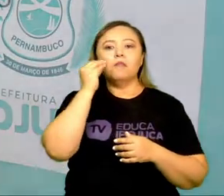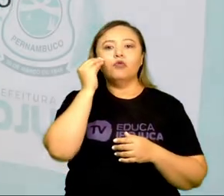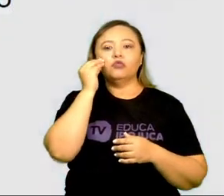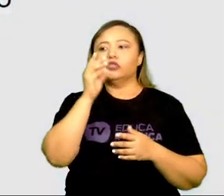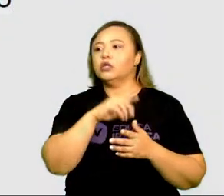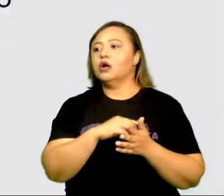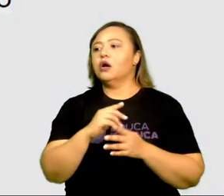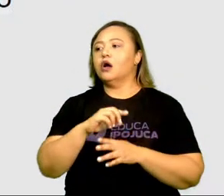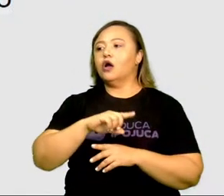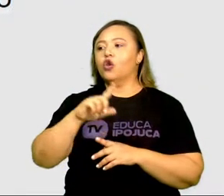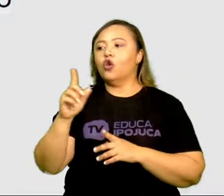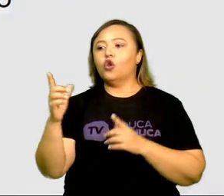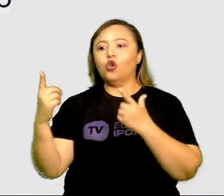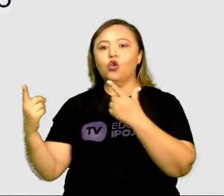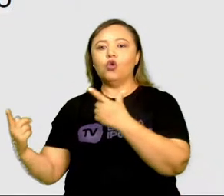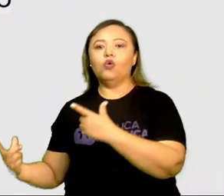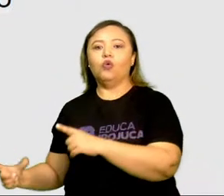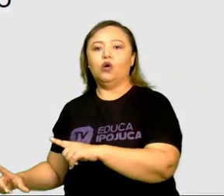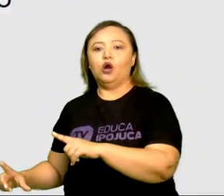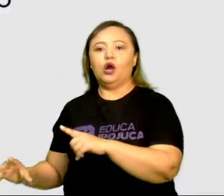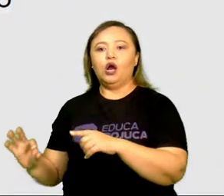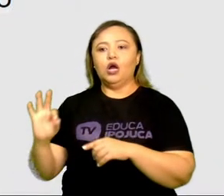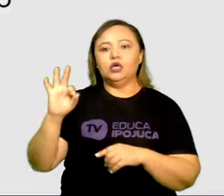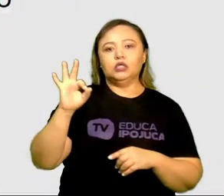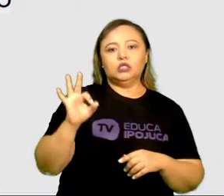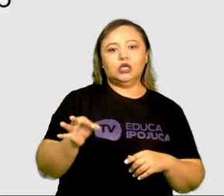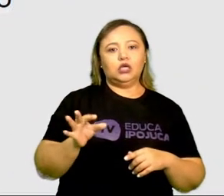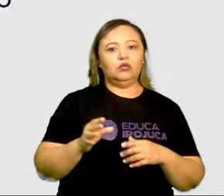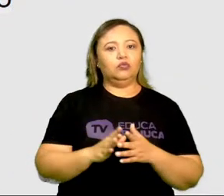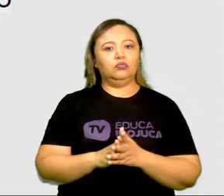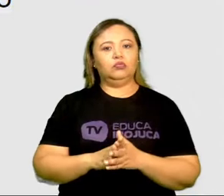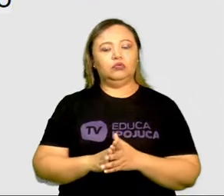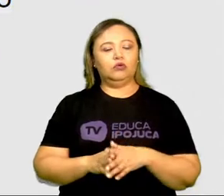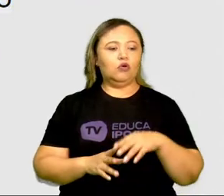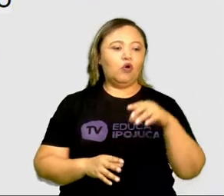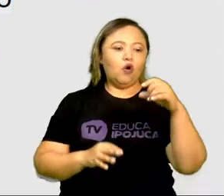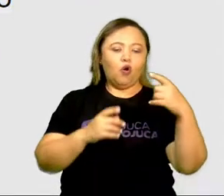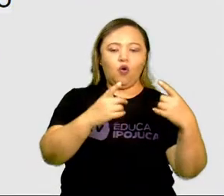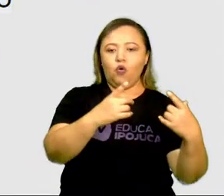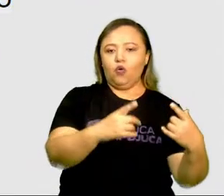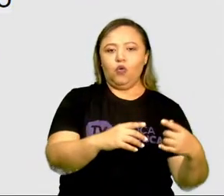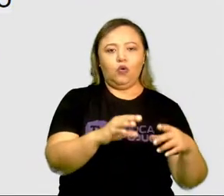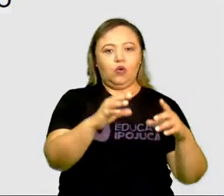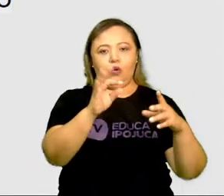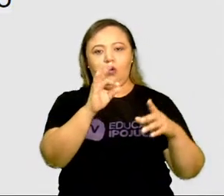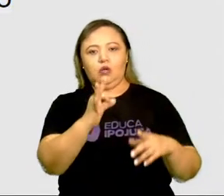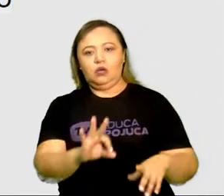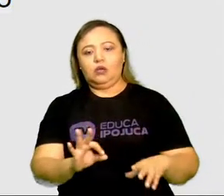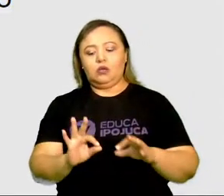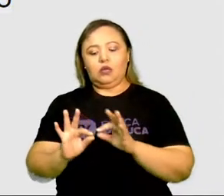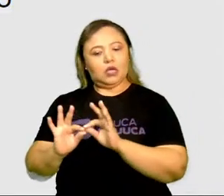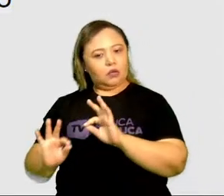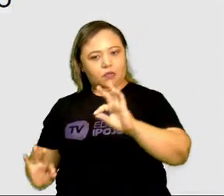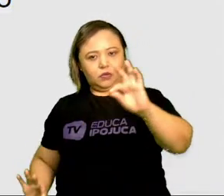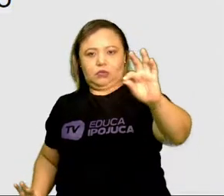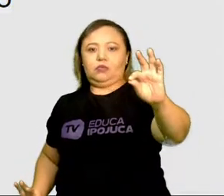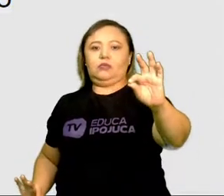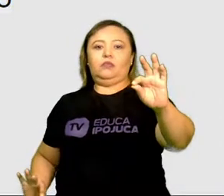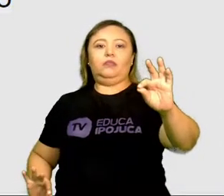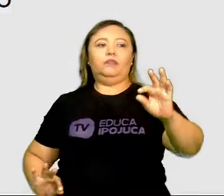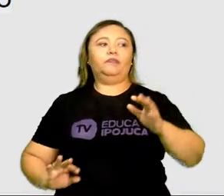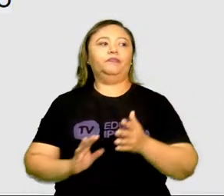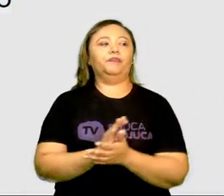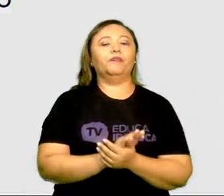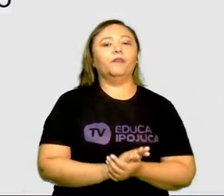e essa imã, ela comunica com o campo magnético da Terra, tá? E essa bússola, ela é